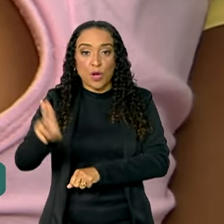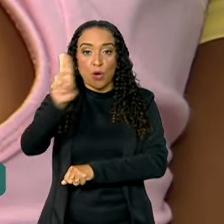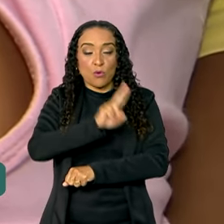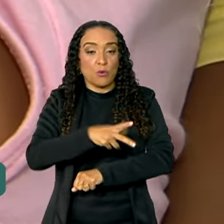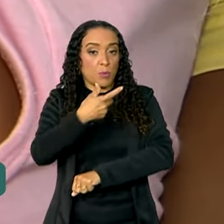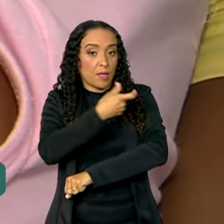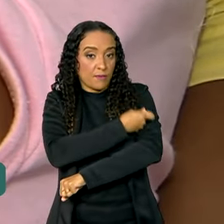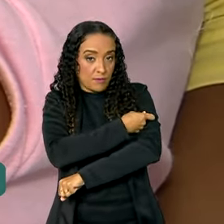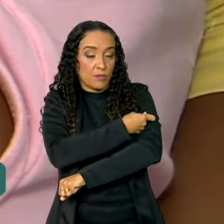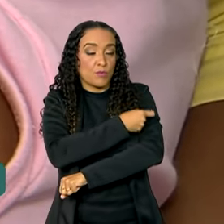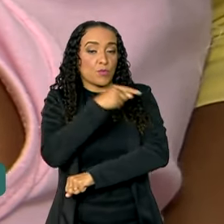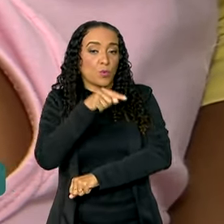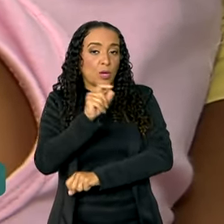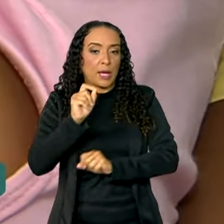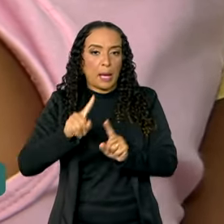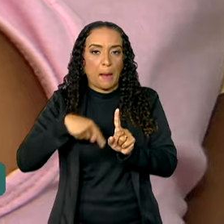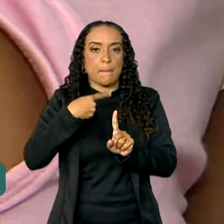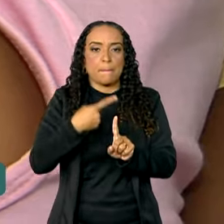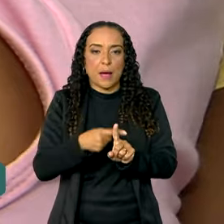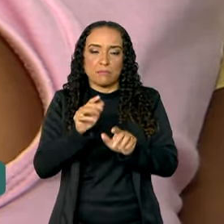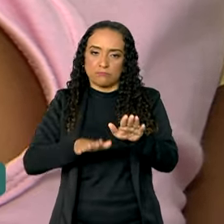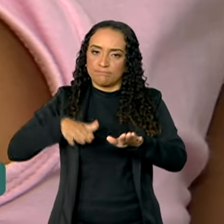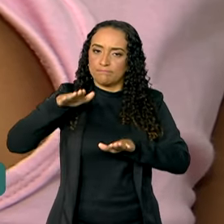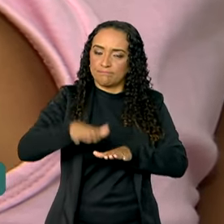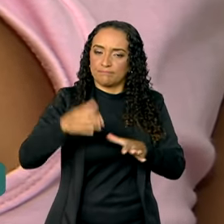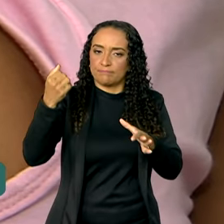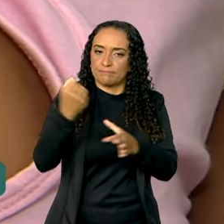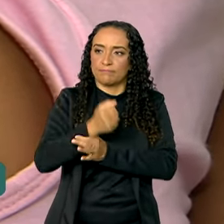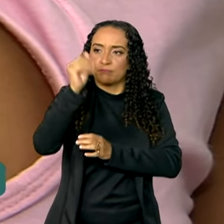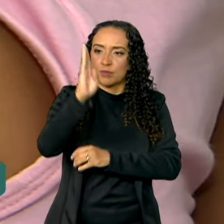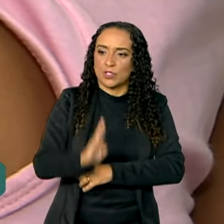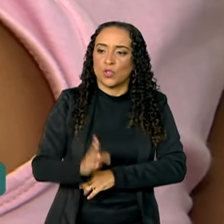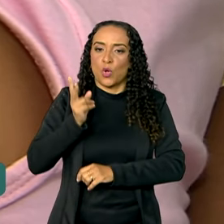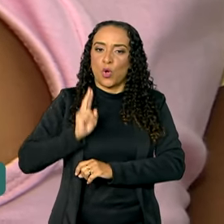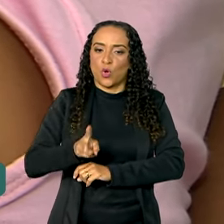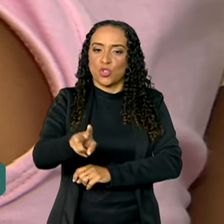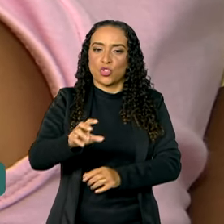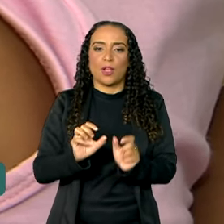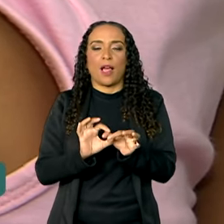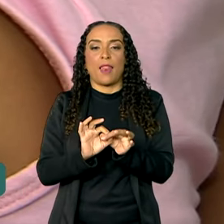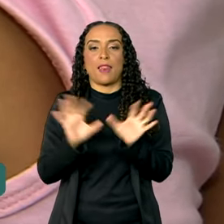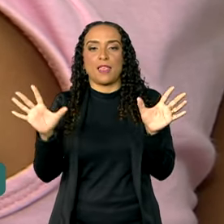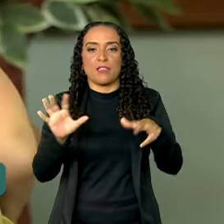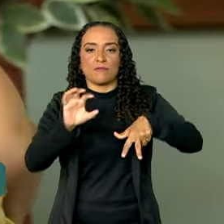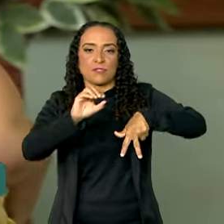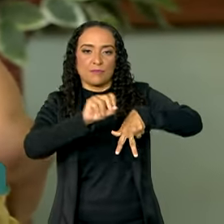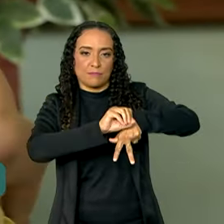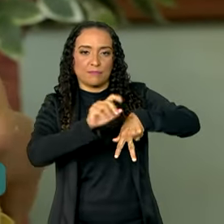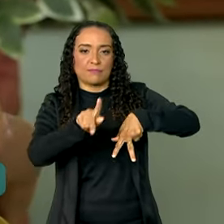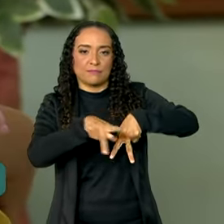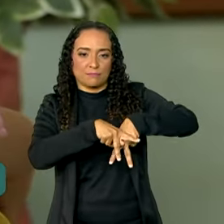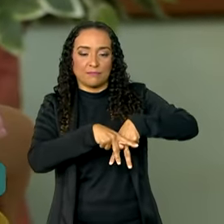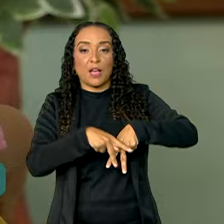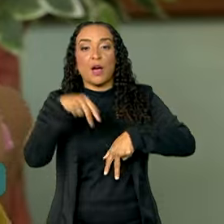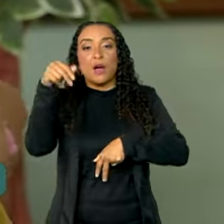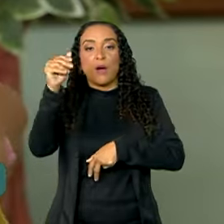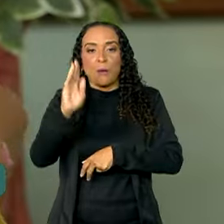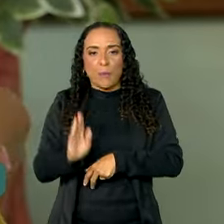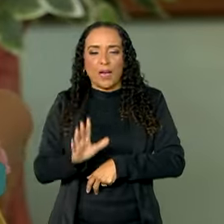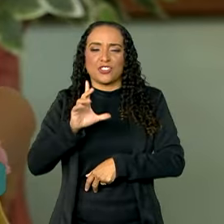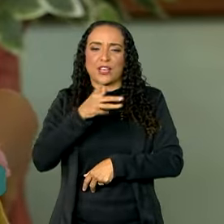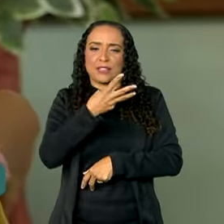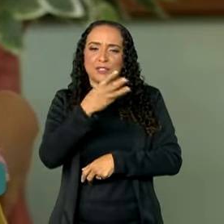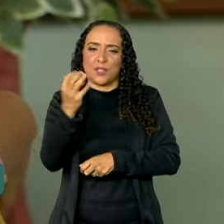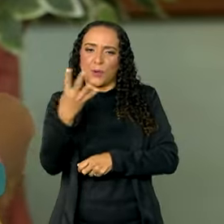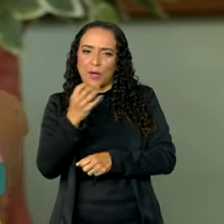imunizante injetável é mais um passo para garantir que o Brasil se mantenha livre da poliomielite. O país já está há